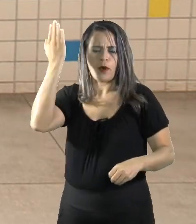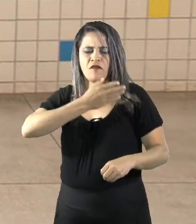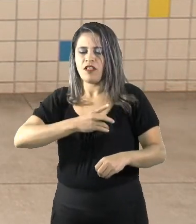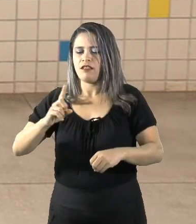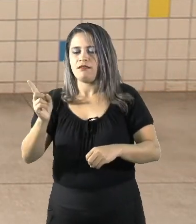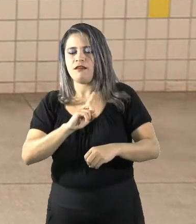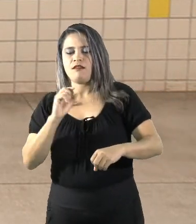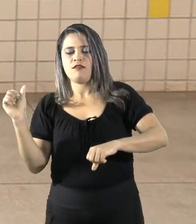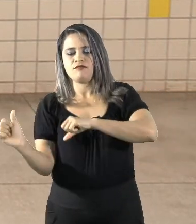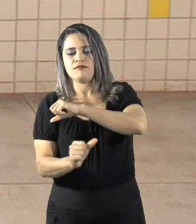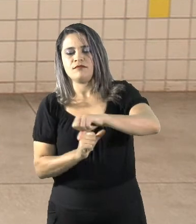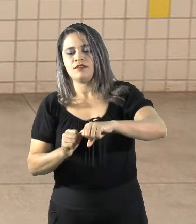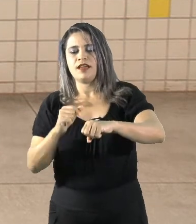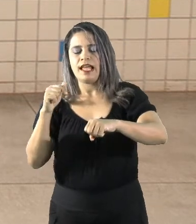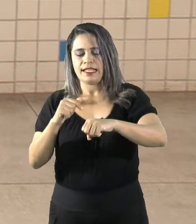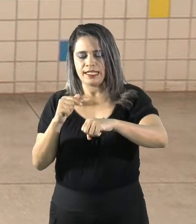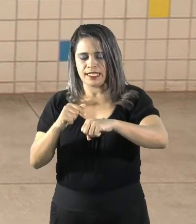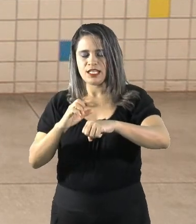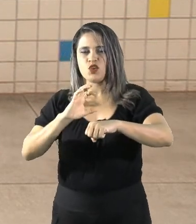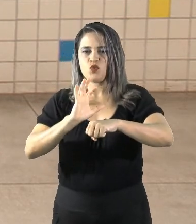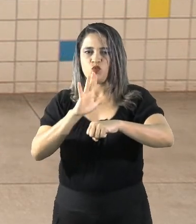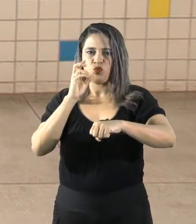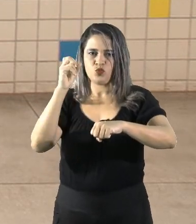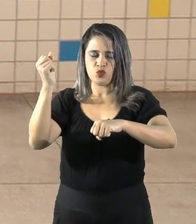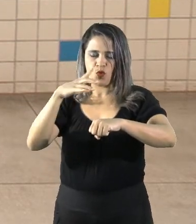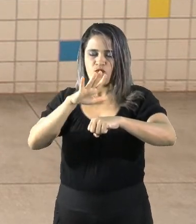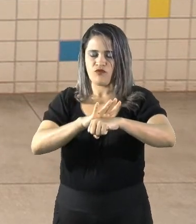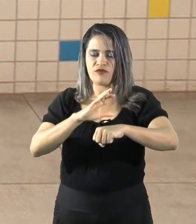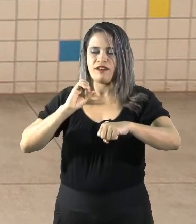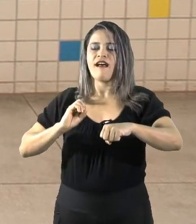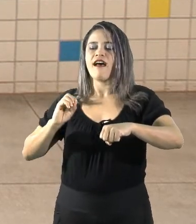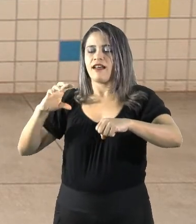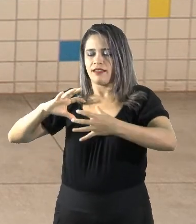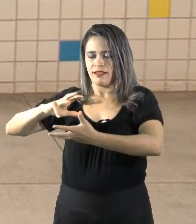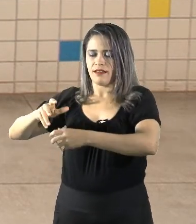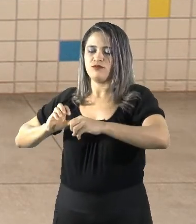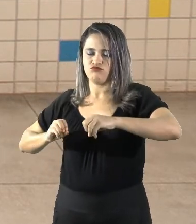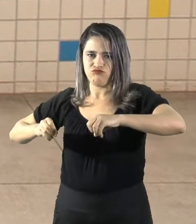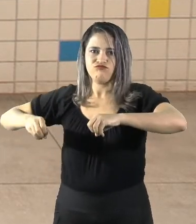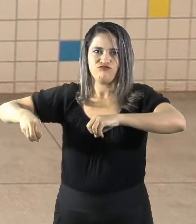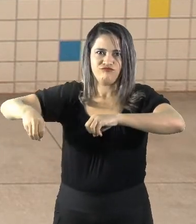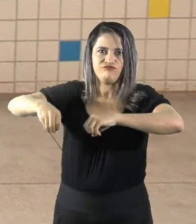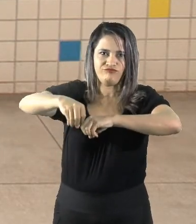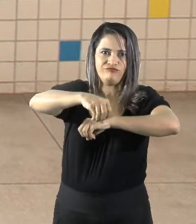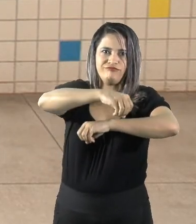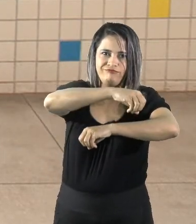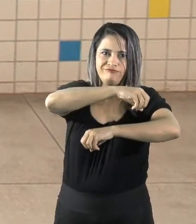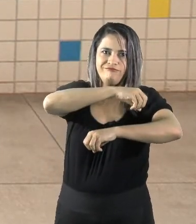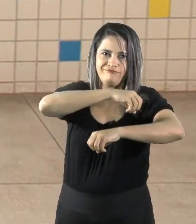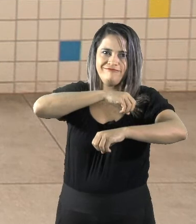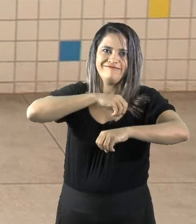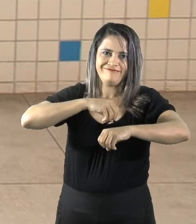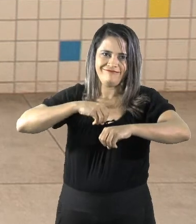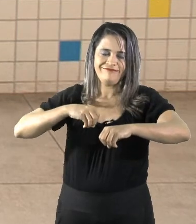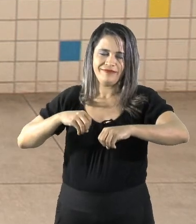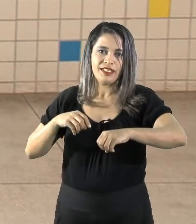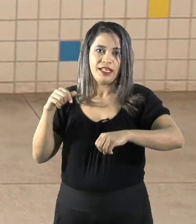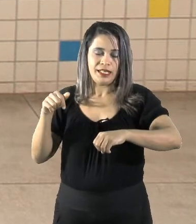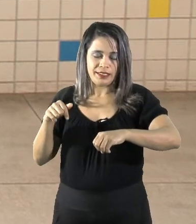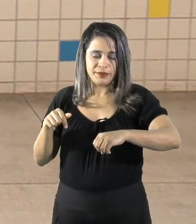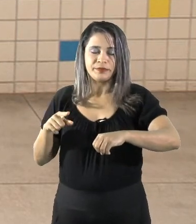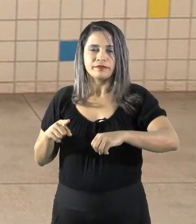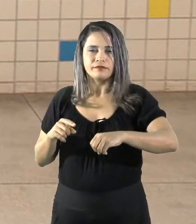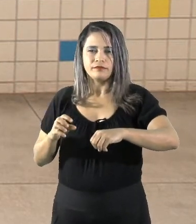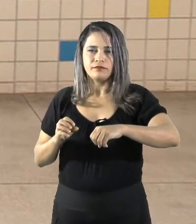em torno do Sol. Então, esse movimento de translação da Terra, ele vai fazendo com que a